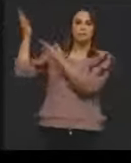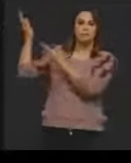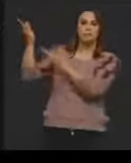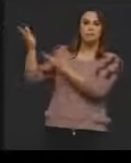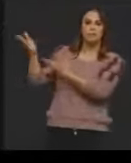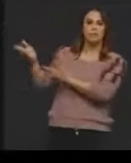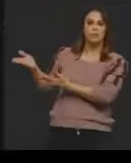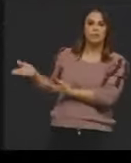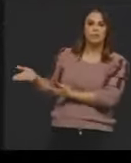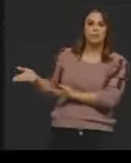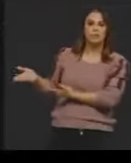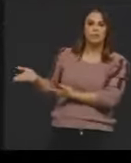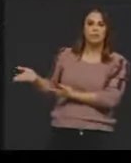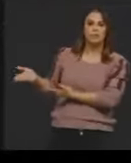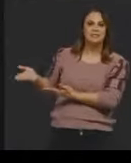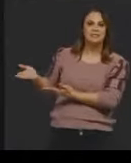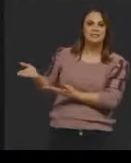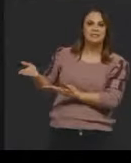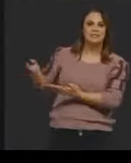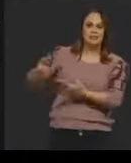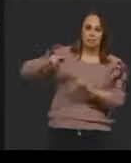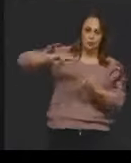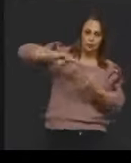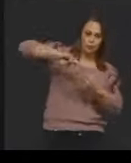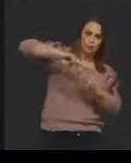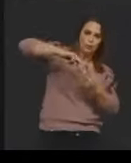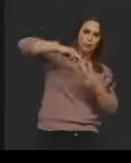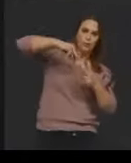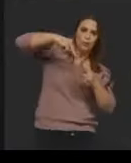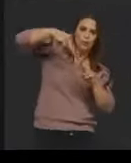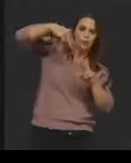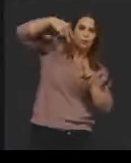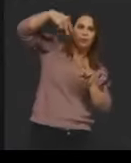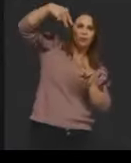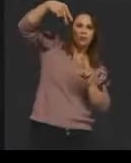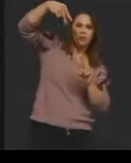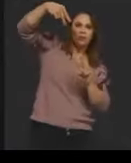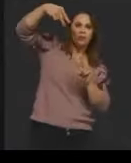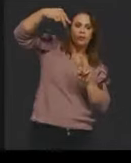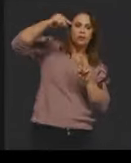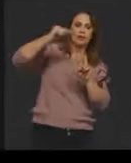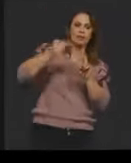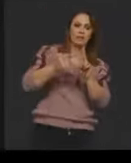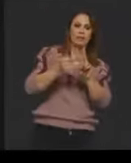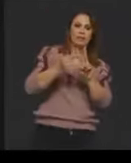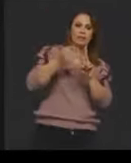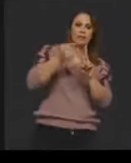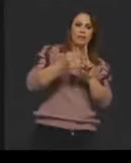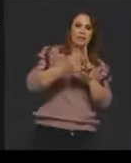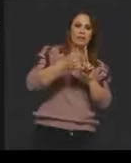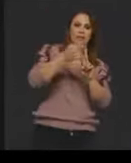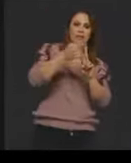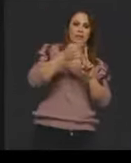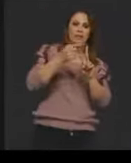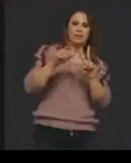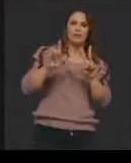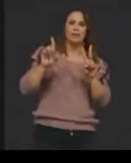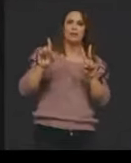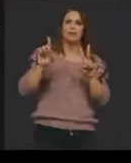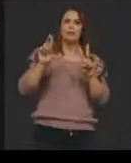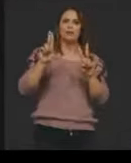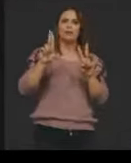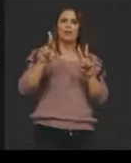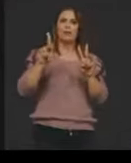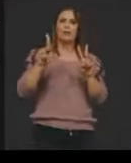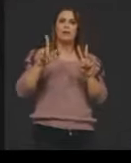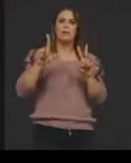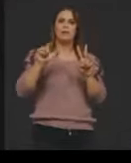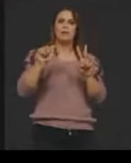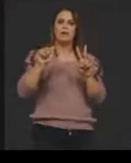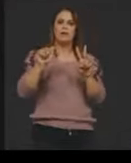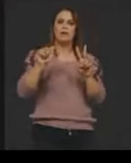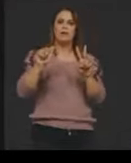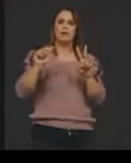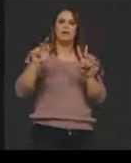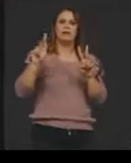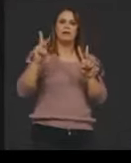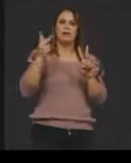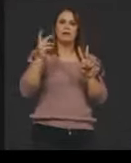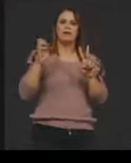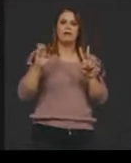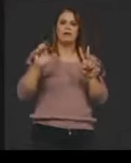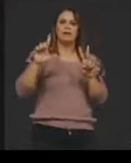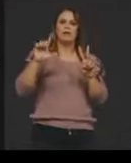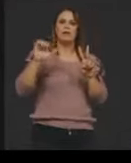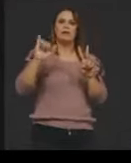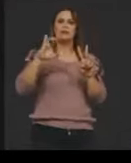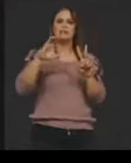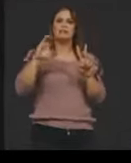sempre que a cadeia de DNA é uma cadeia dupla hélice. Então, eu tenho duas fitas, né? Então, eu